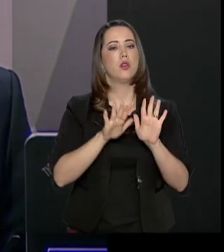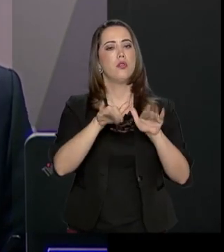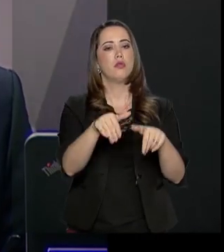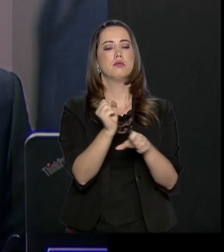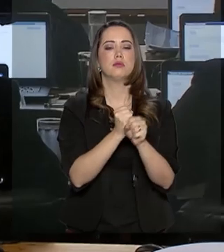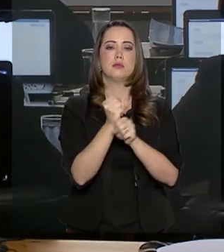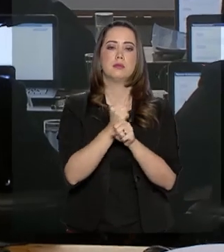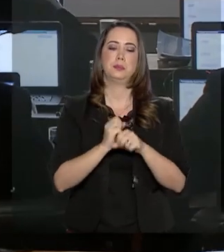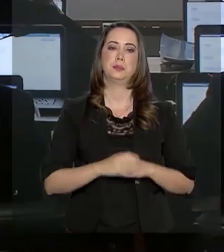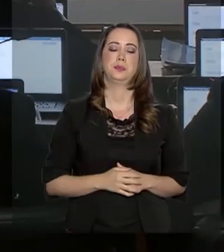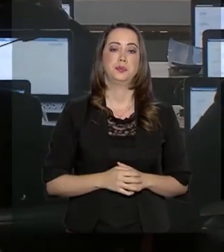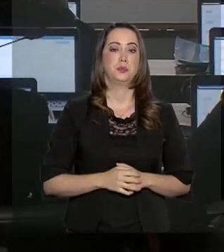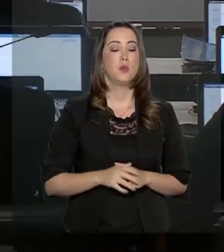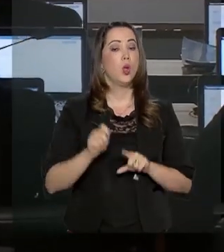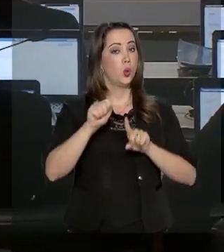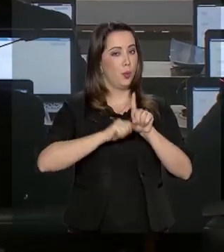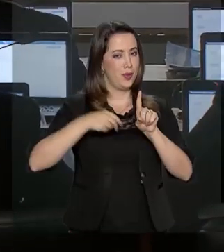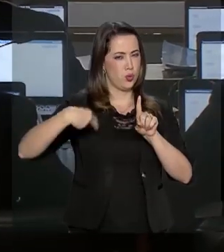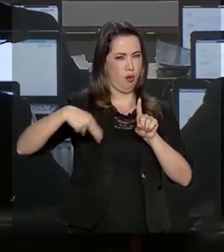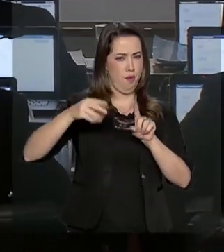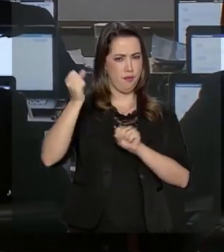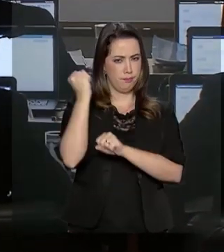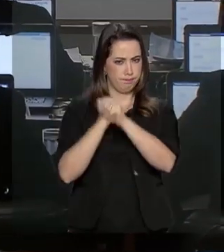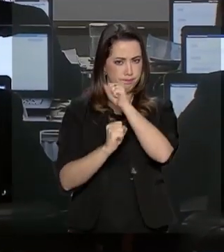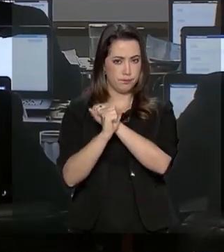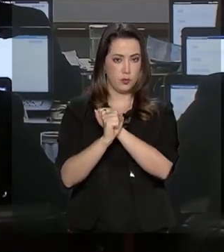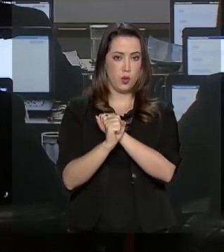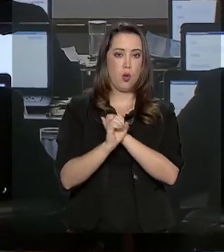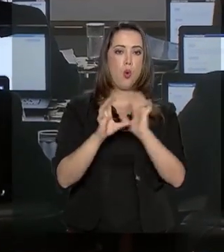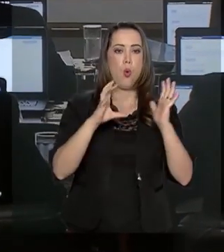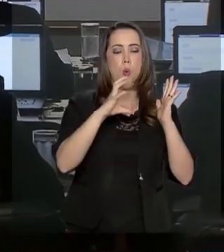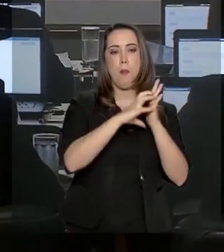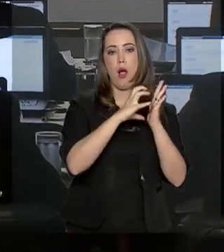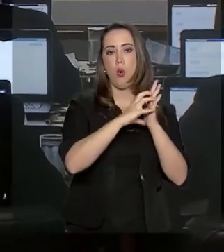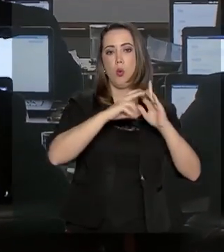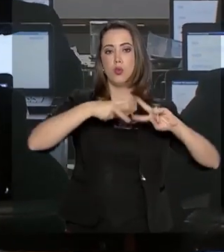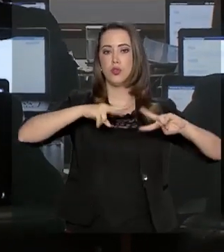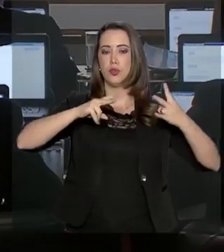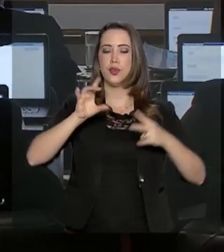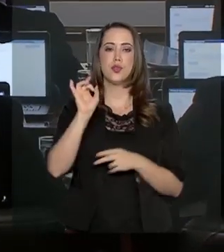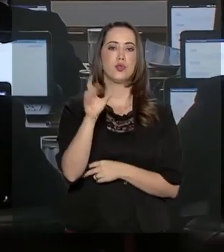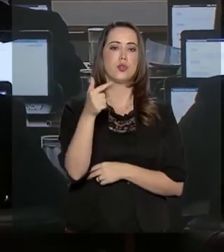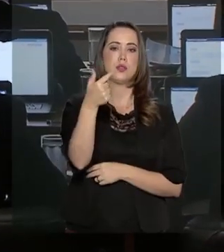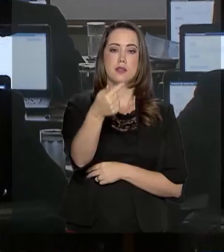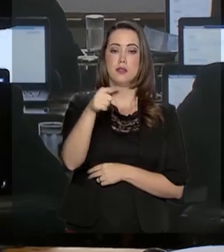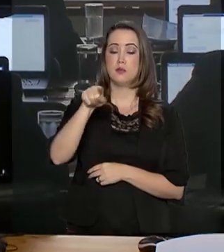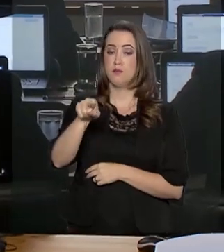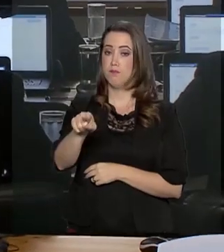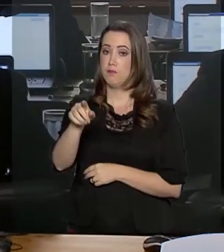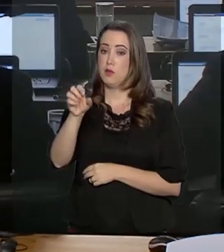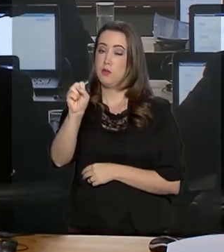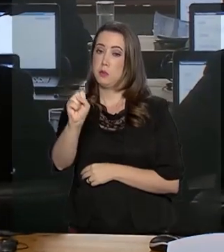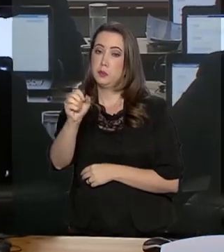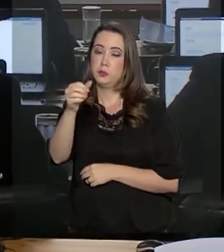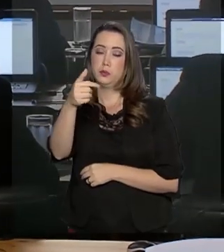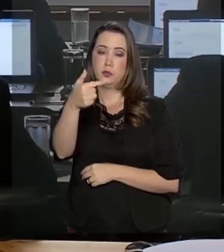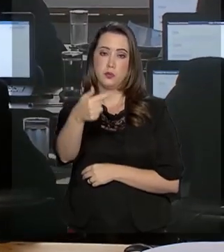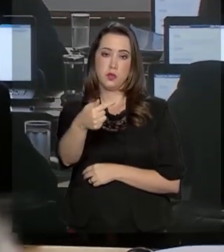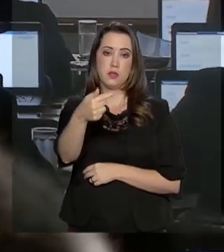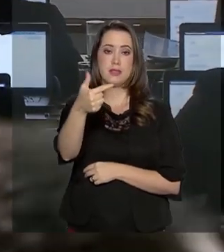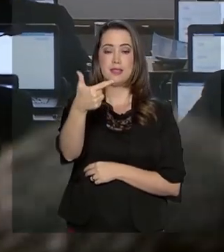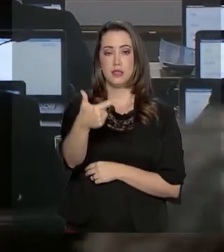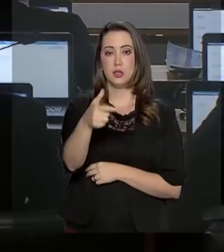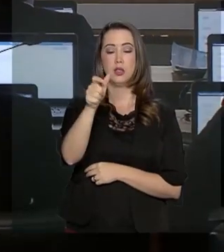do ano. Em novembro do ano passado, o banco genético tinha apenas 7.872